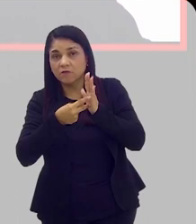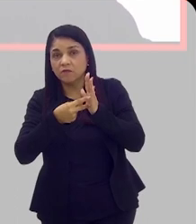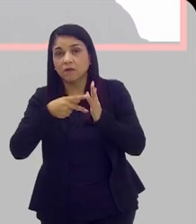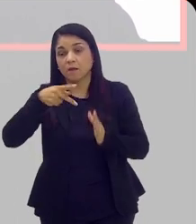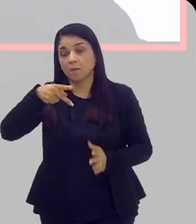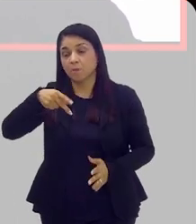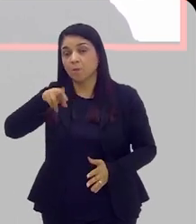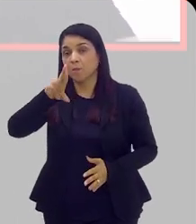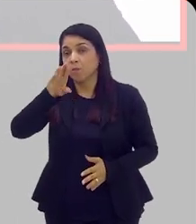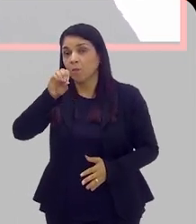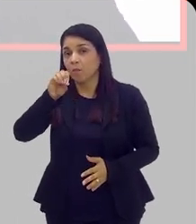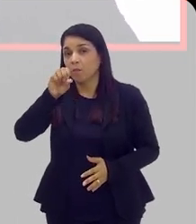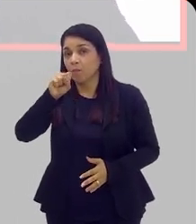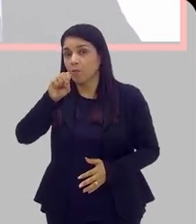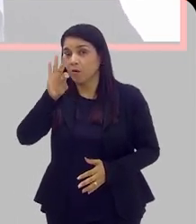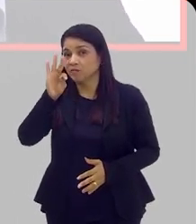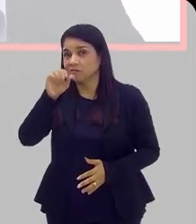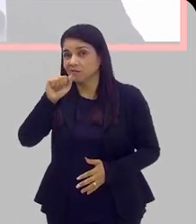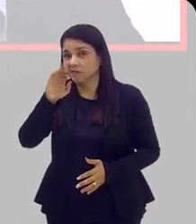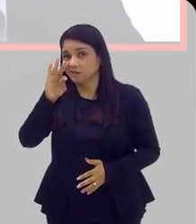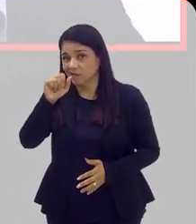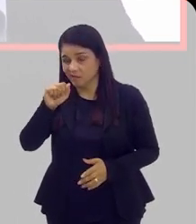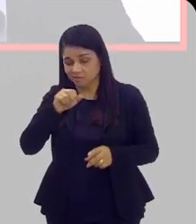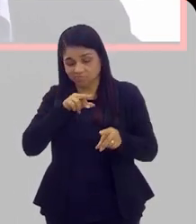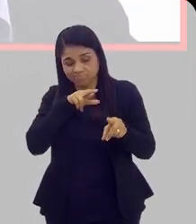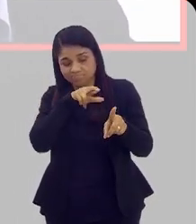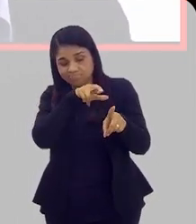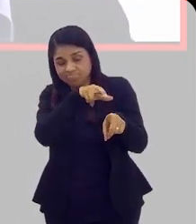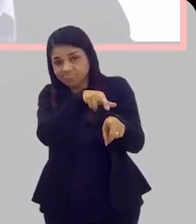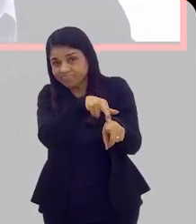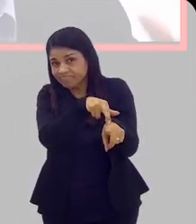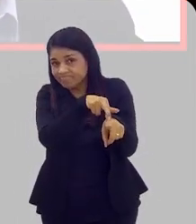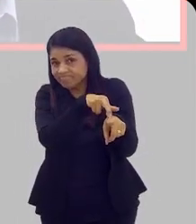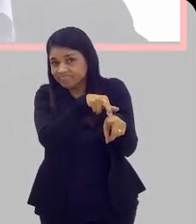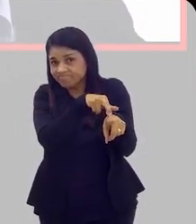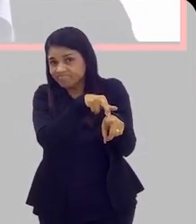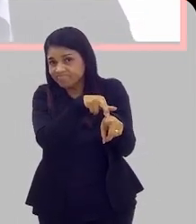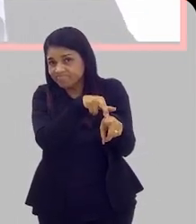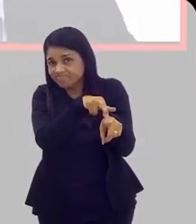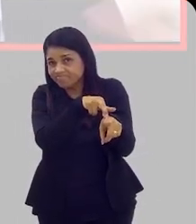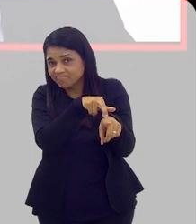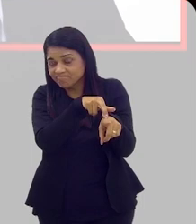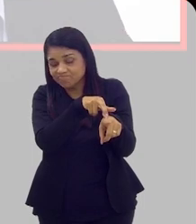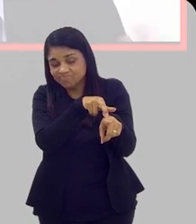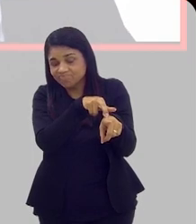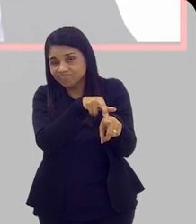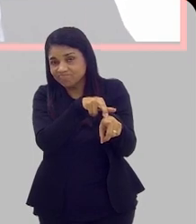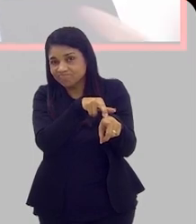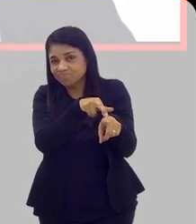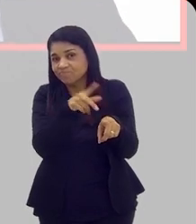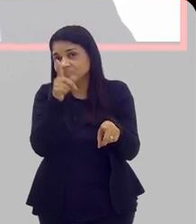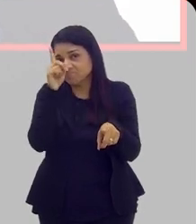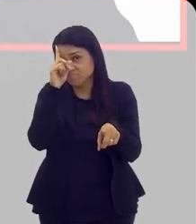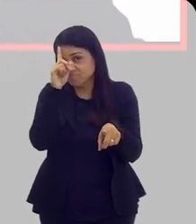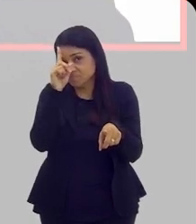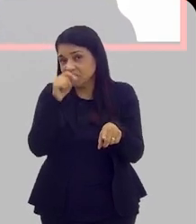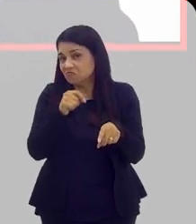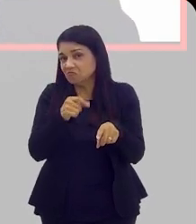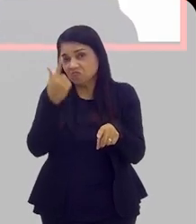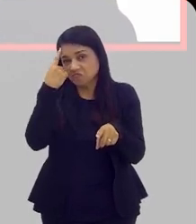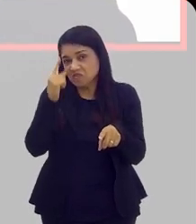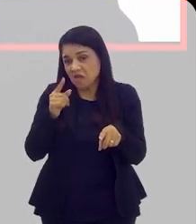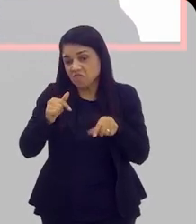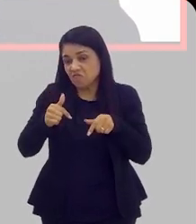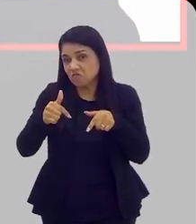né? Porque muitos homens não sabem nem onde é que ela fica. Só ouve falar aí próstata, próstata, mas não é um órgão comum do dia a dia que a gente